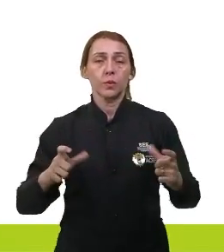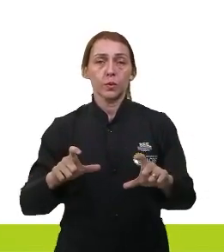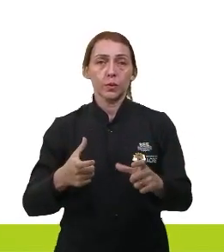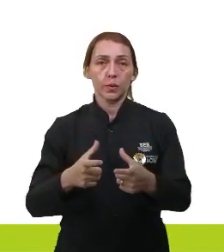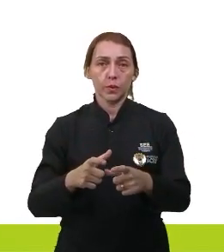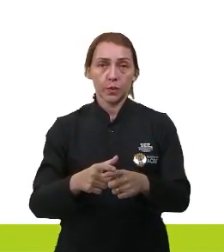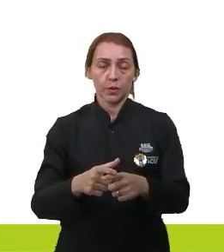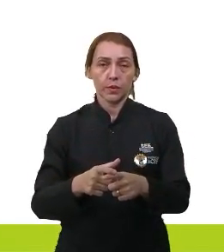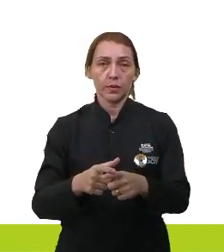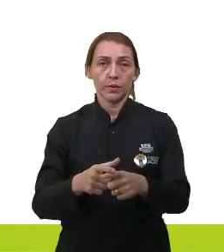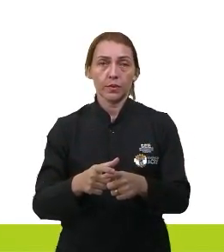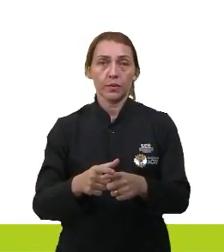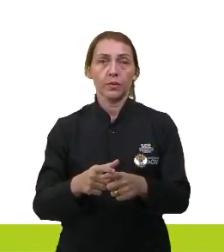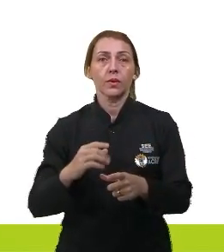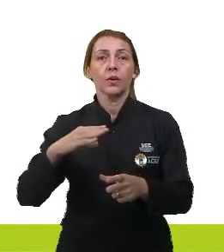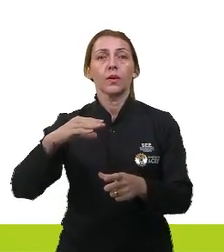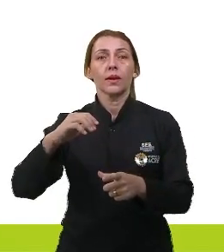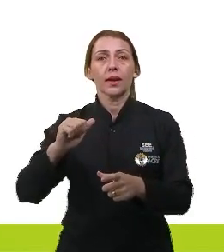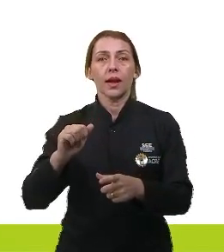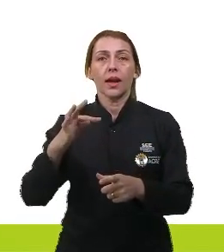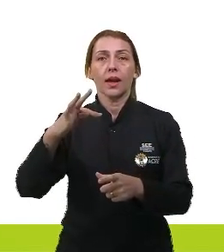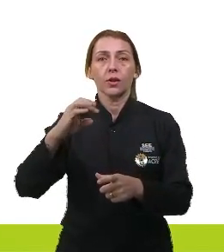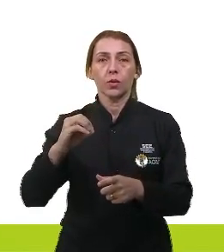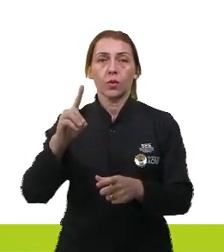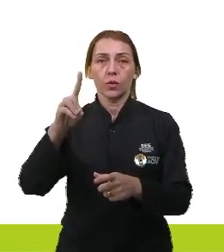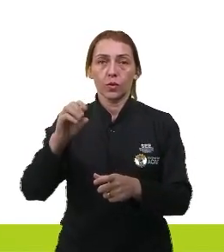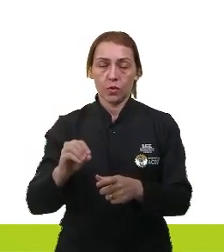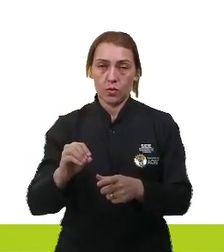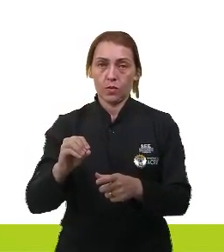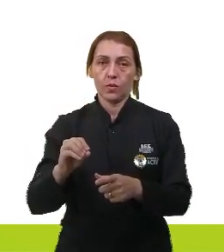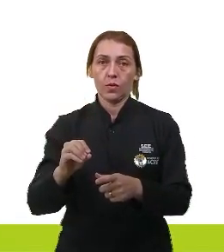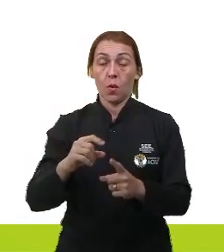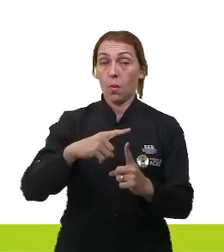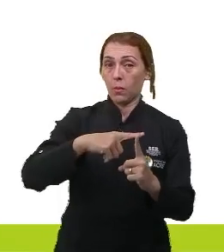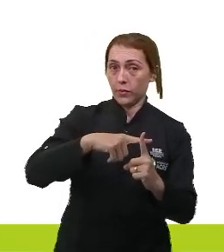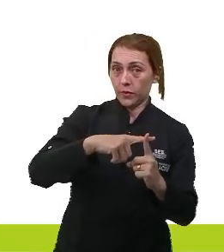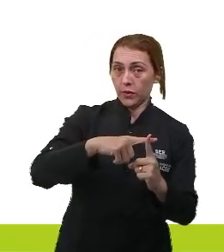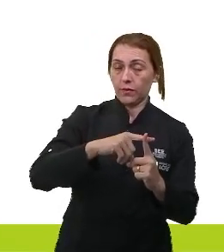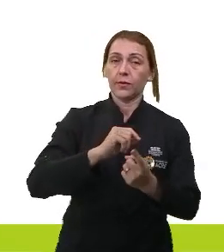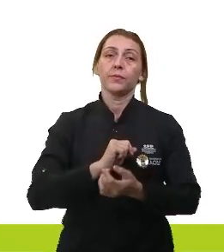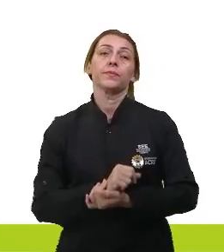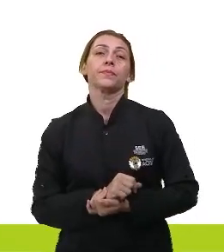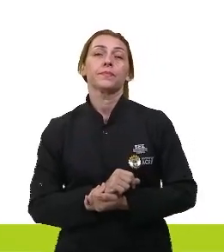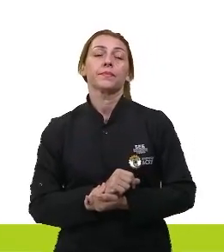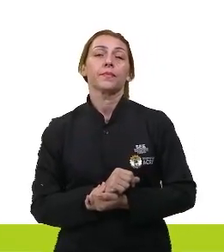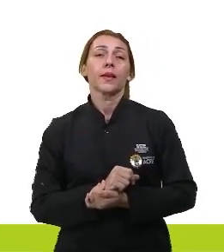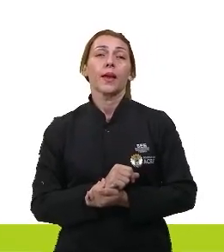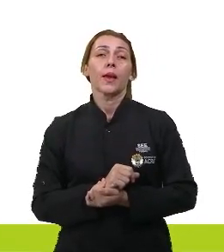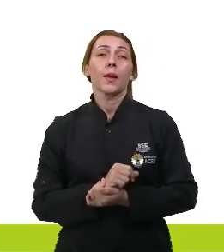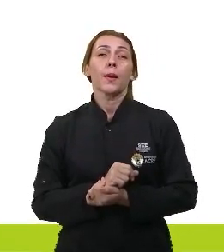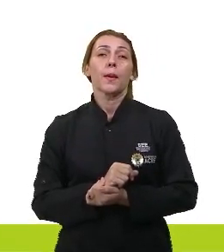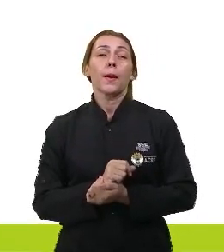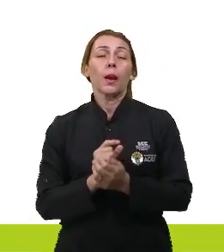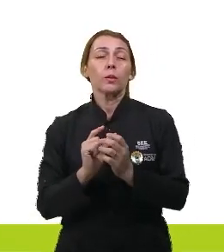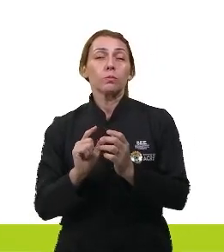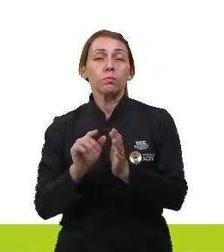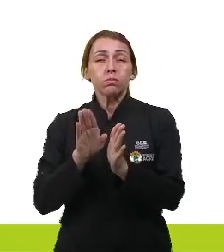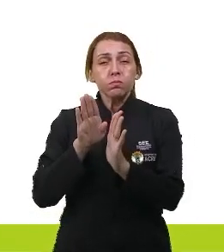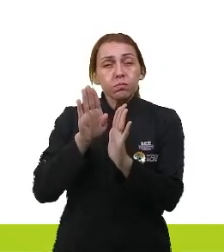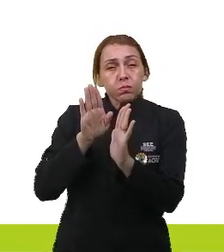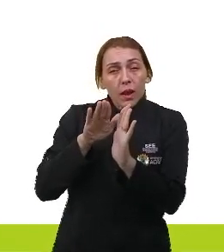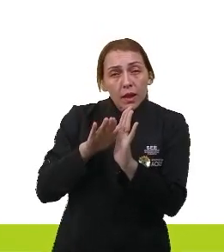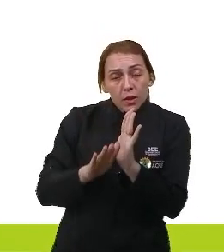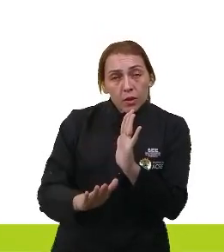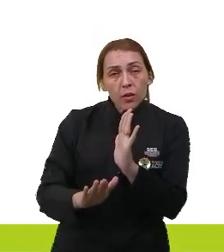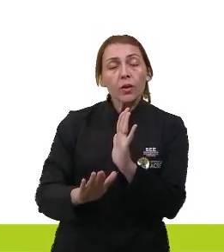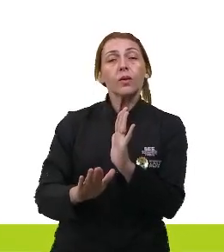reduz é o cátodo, o polo positivo. Quanto menor for esse